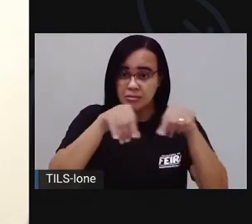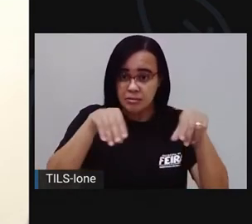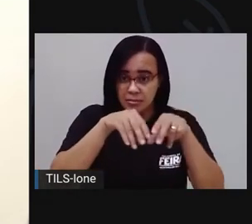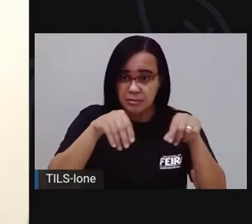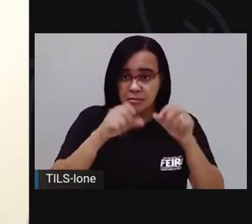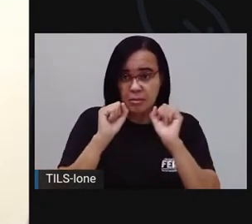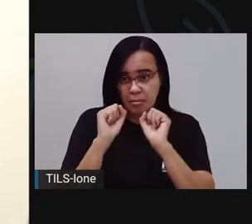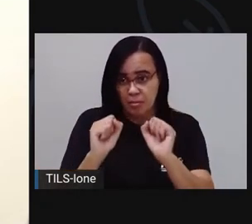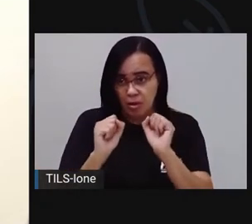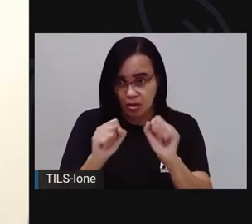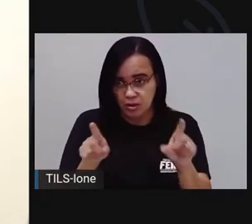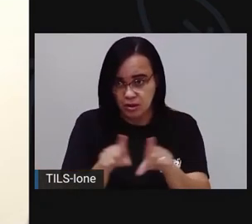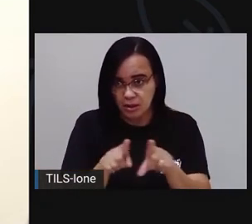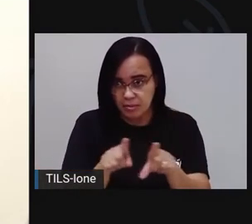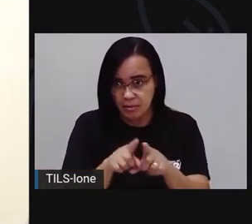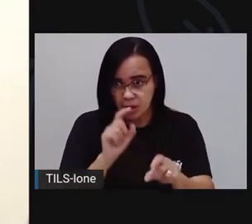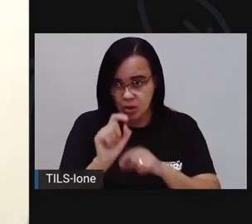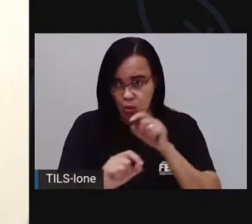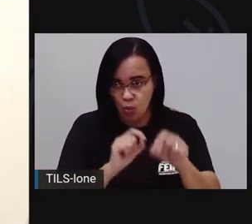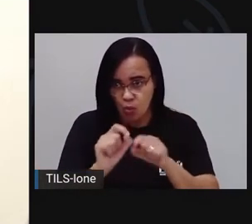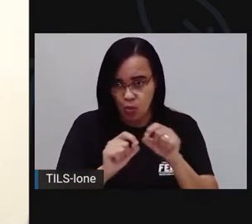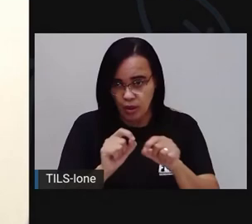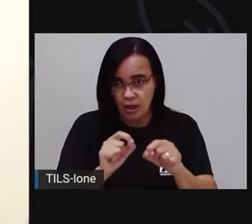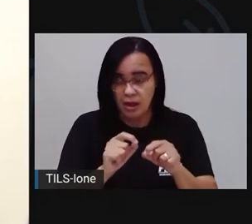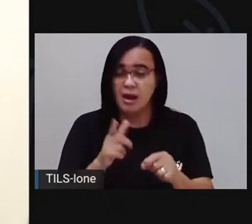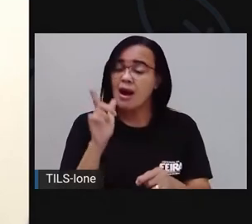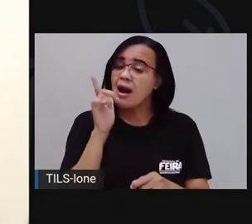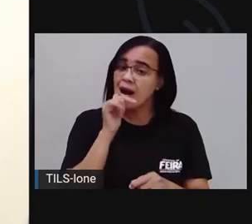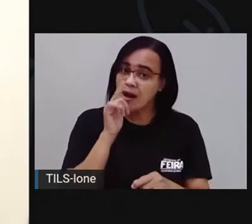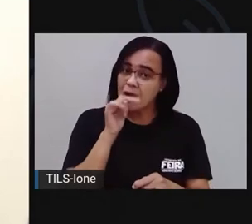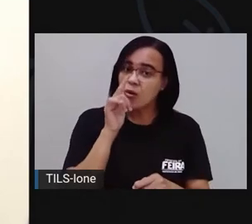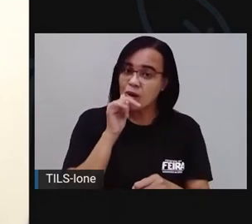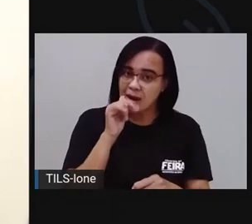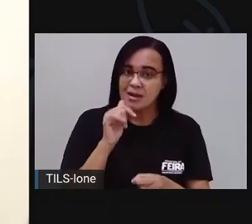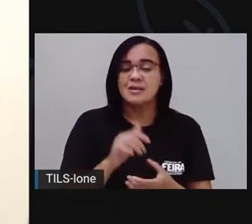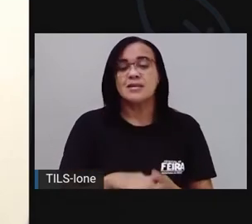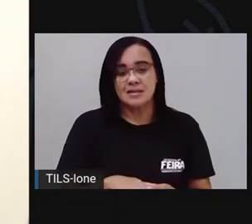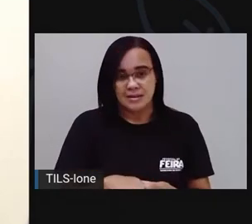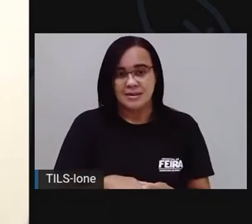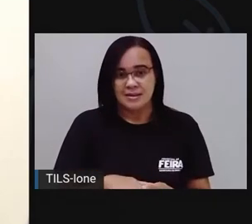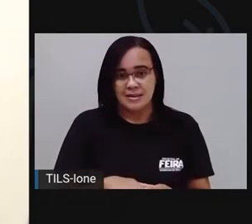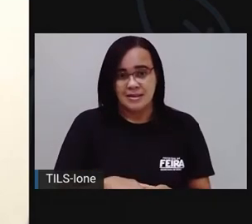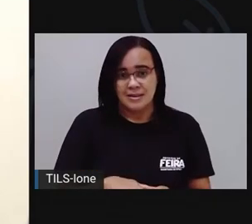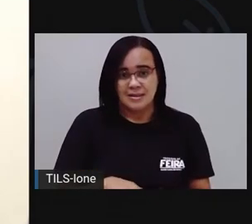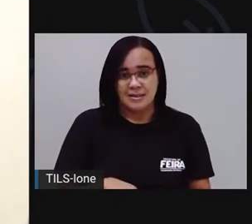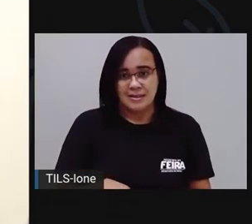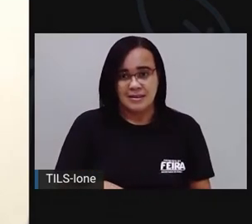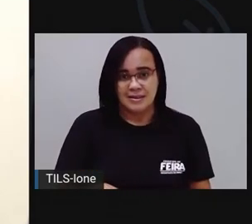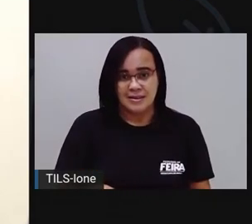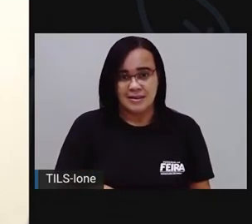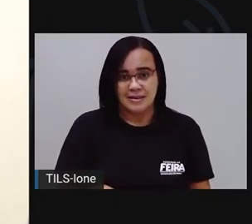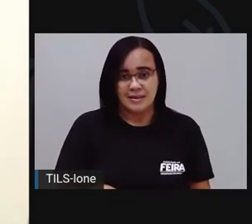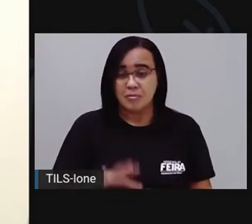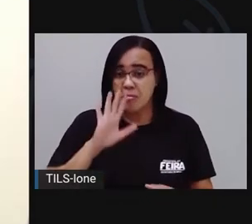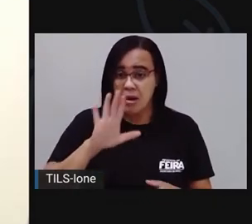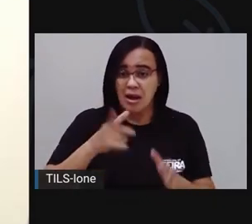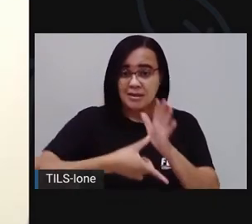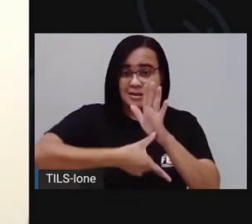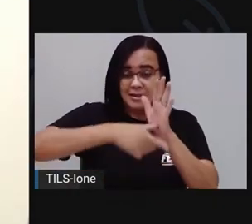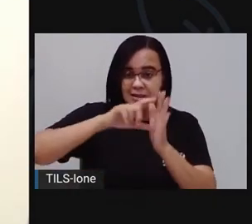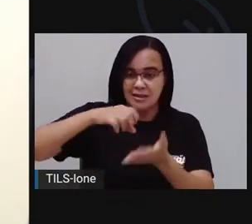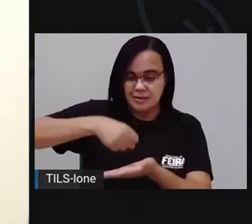medir a água, tá certo? É, a produção aqui é muito top. Então, a gente vai colocar antes. Vamos pesar para ver quanto tem?